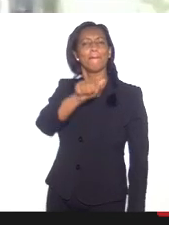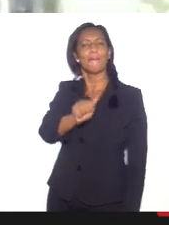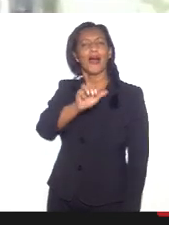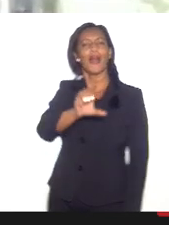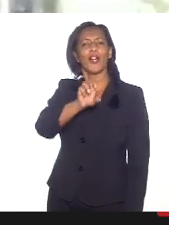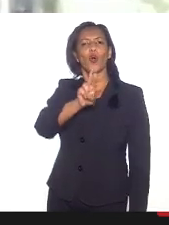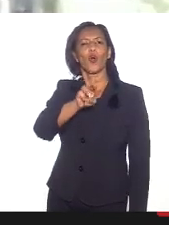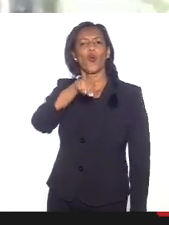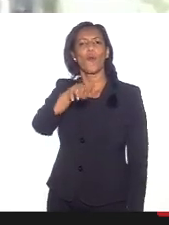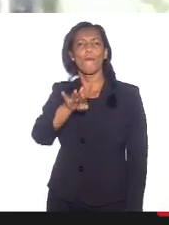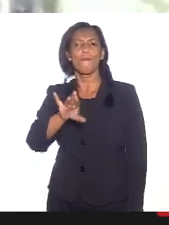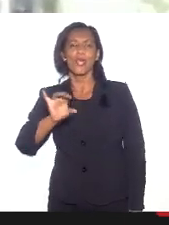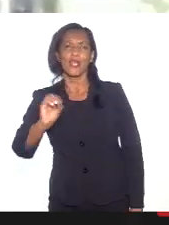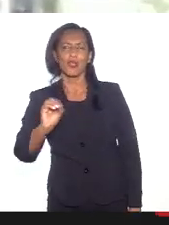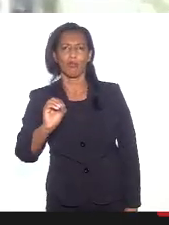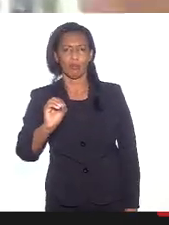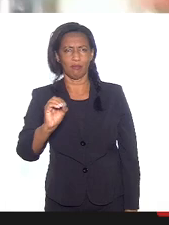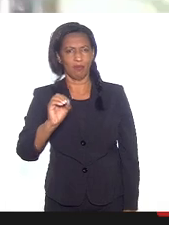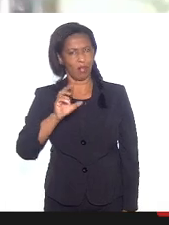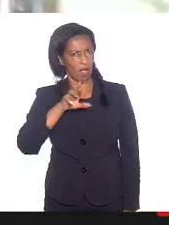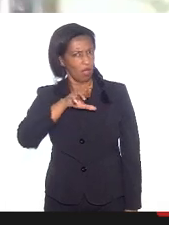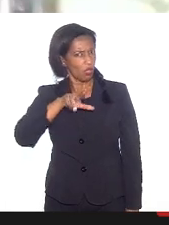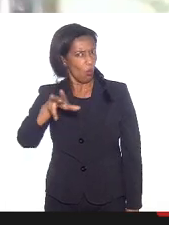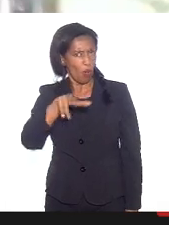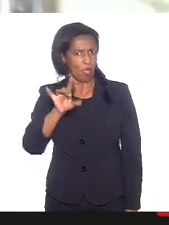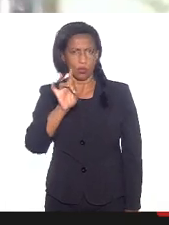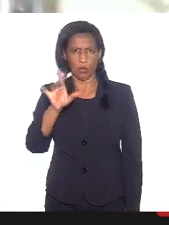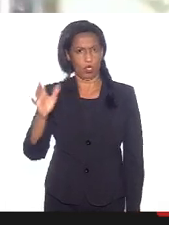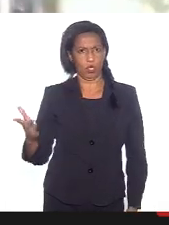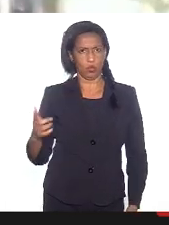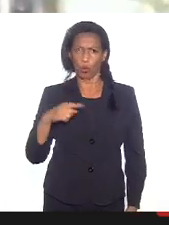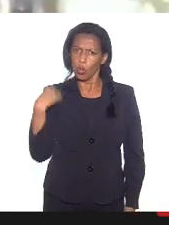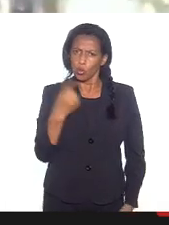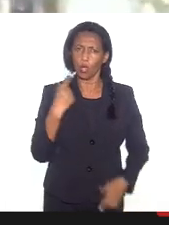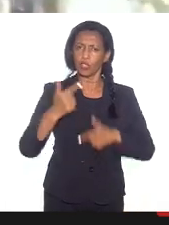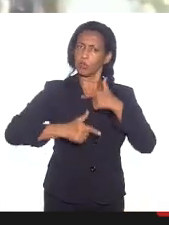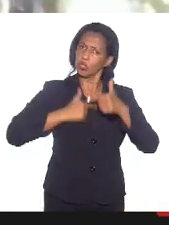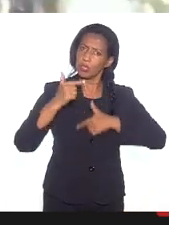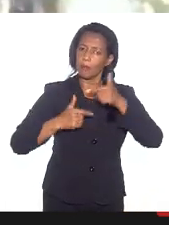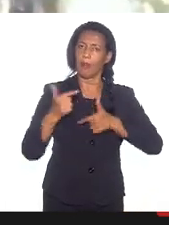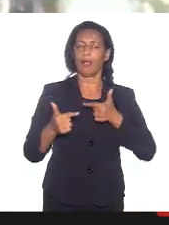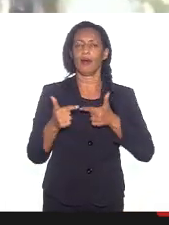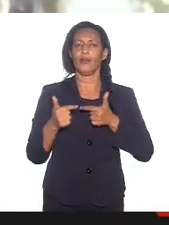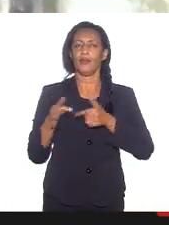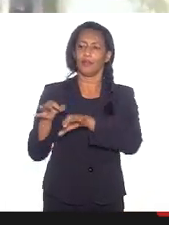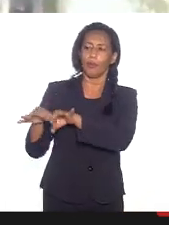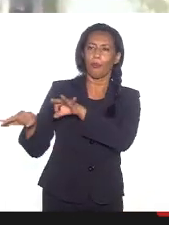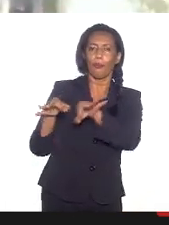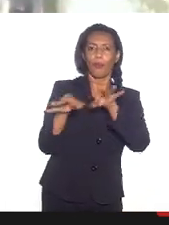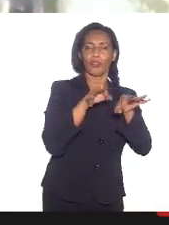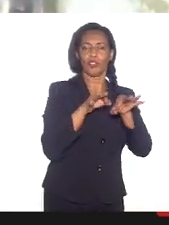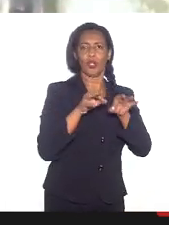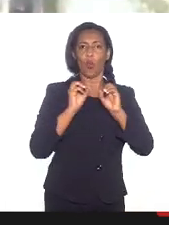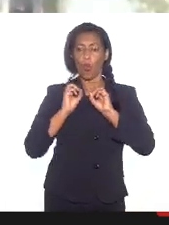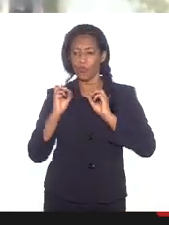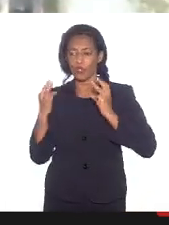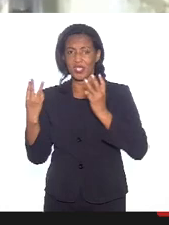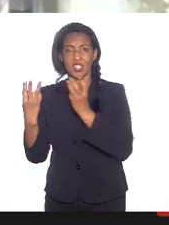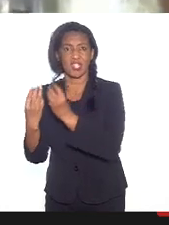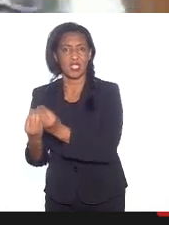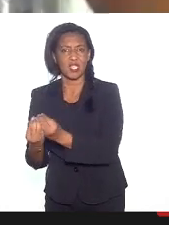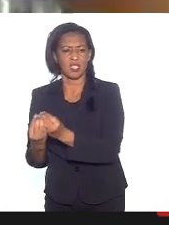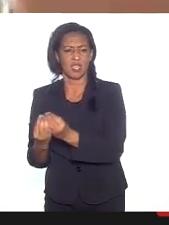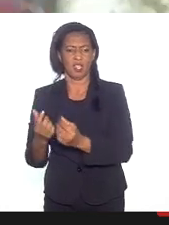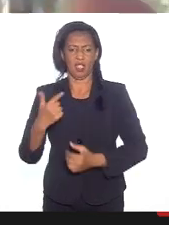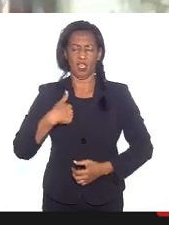Não é só isso. Nós temos trabalho, nós temos projetos dentro dos terreiros, nós temos oficinas. Eu